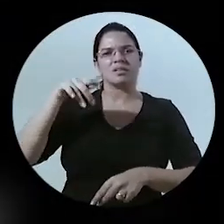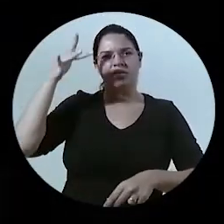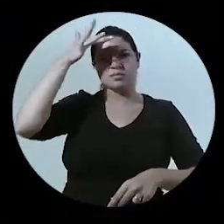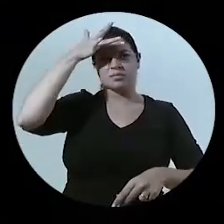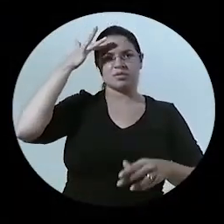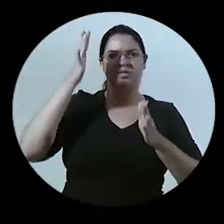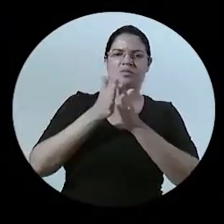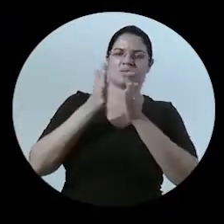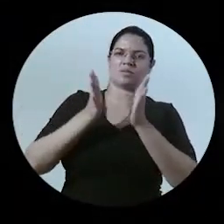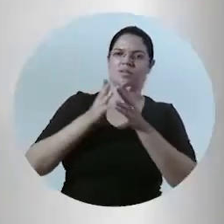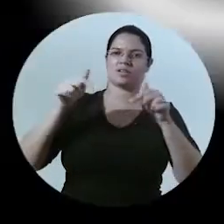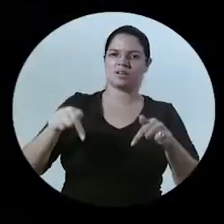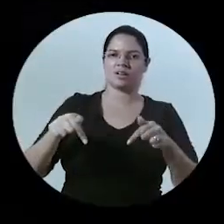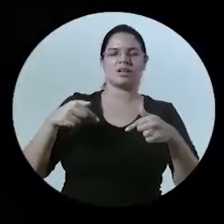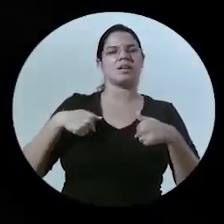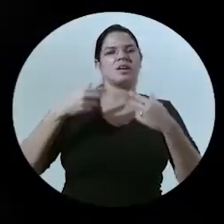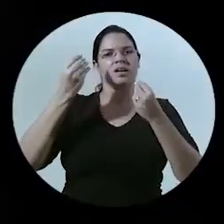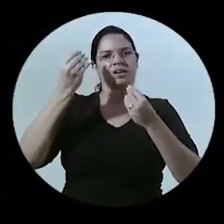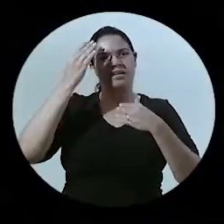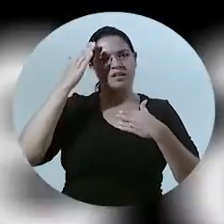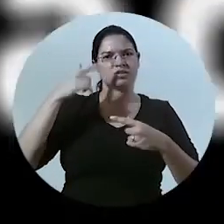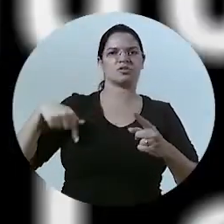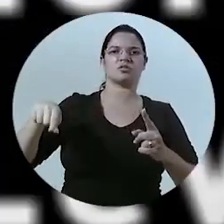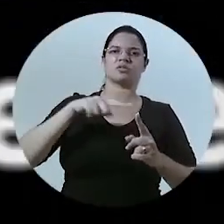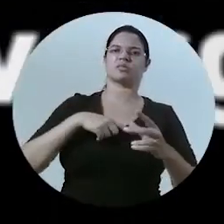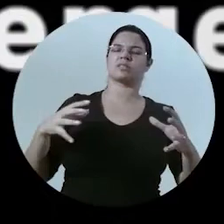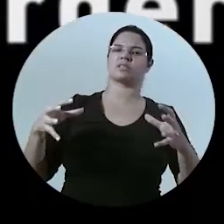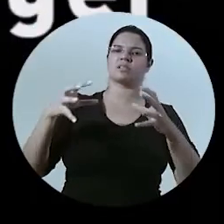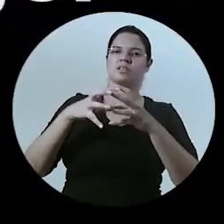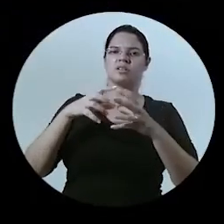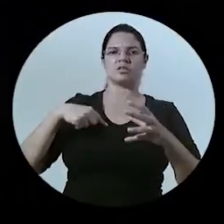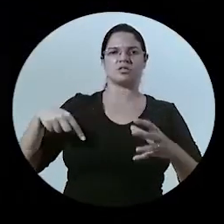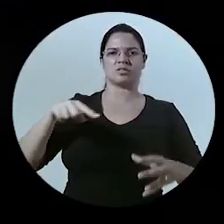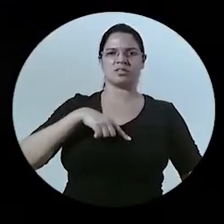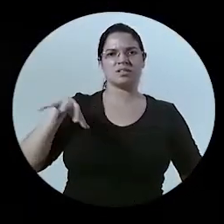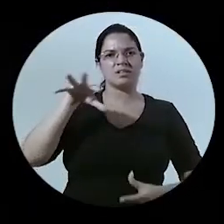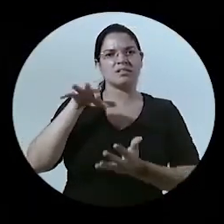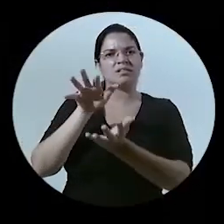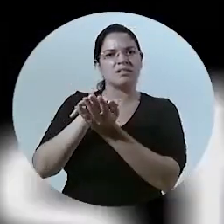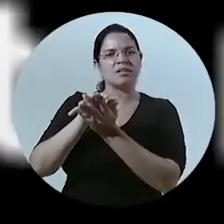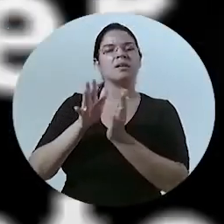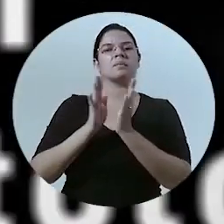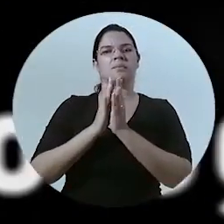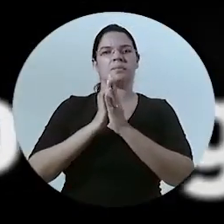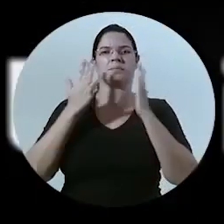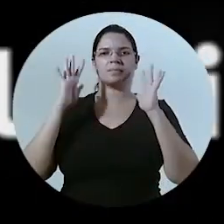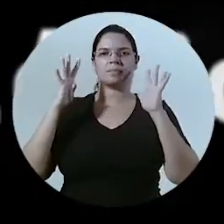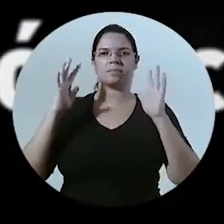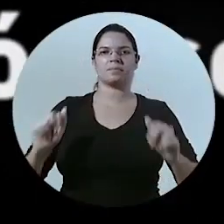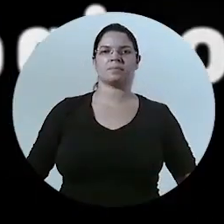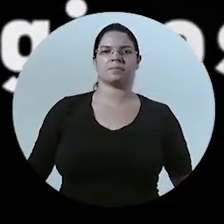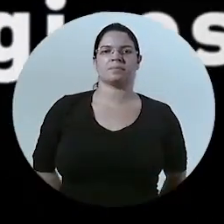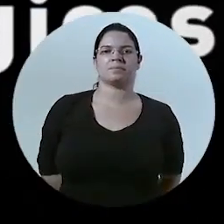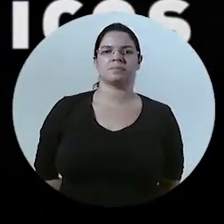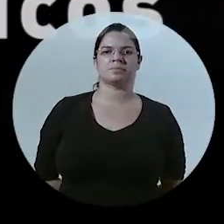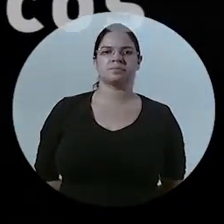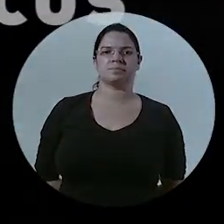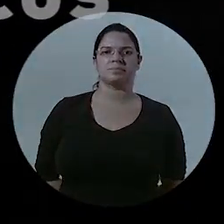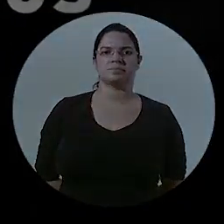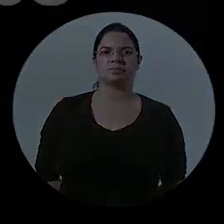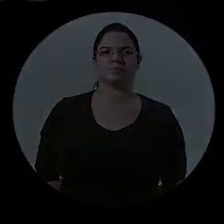agradeço pela nossa comunidade para toda a nossa região parabéns amém amém